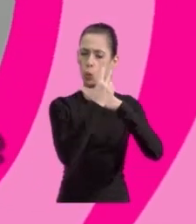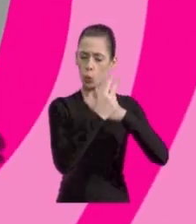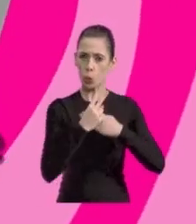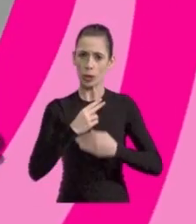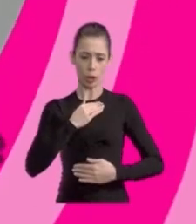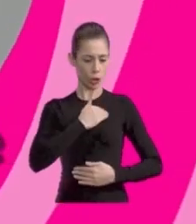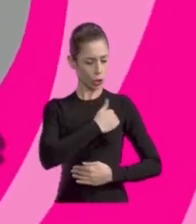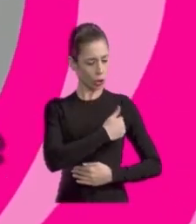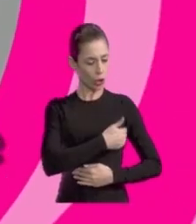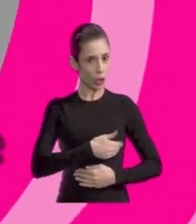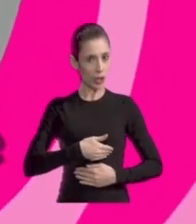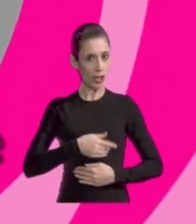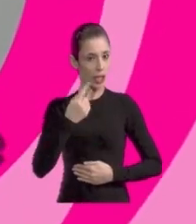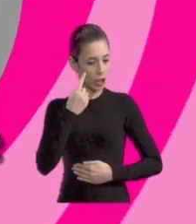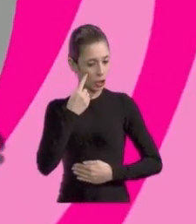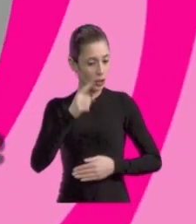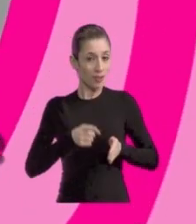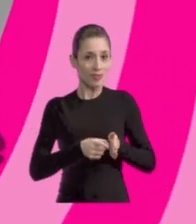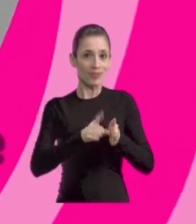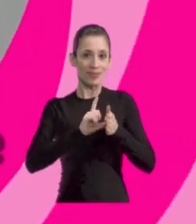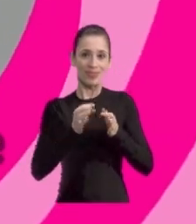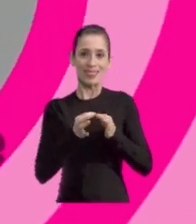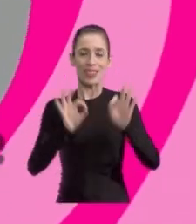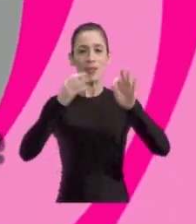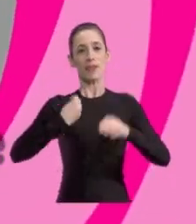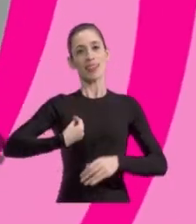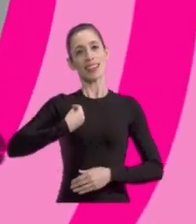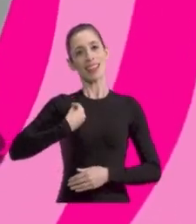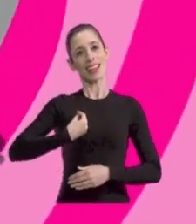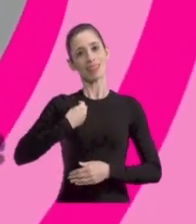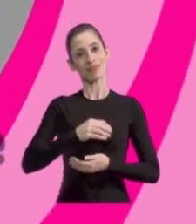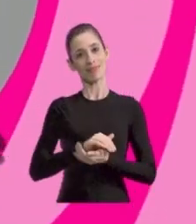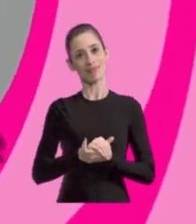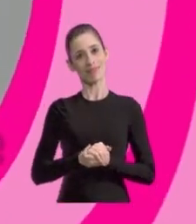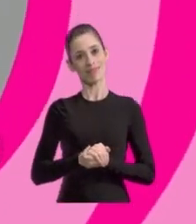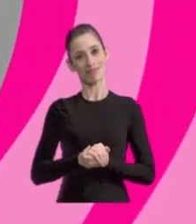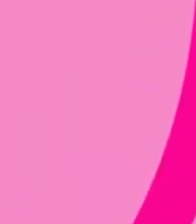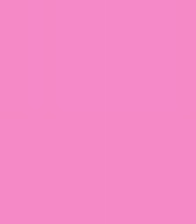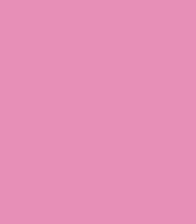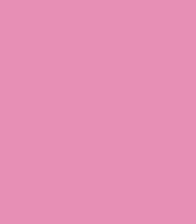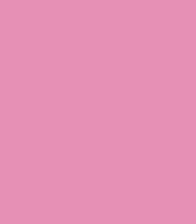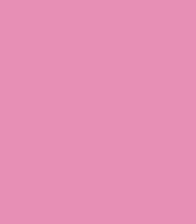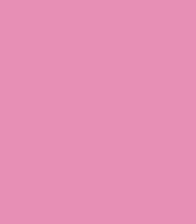alerta, se toque o diagnóstico precoce. Salva vidas!